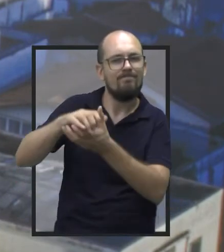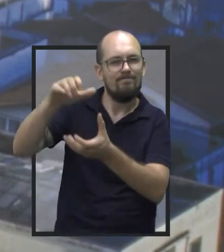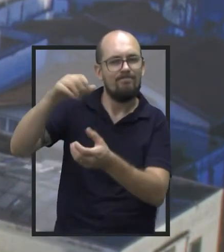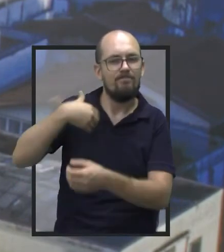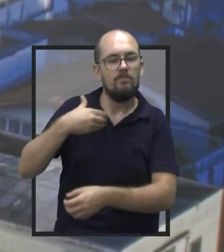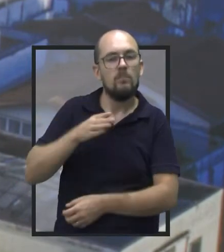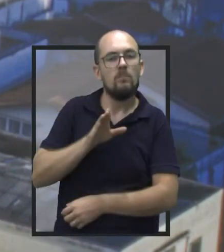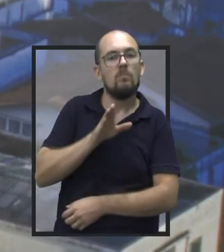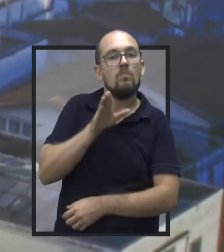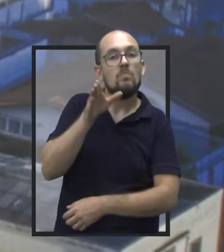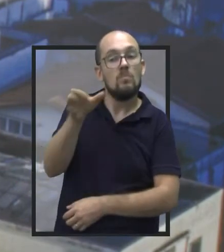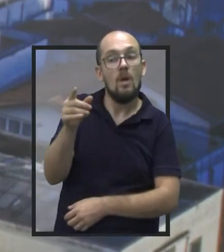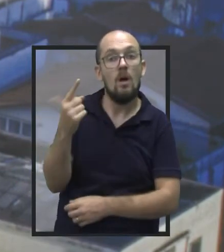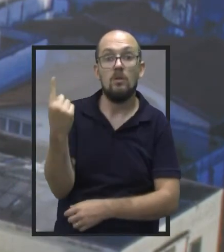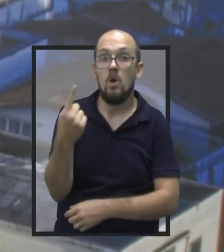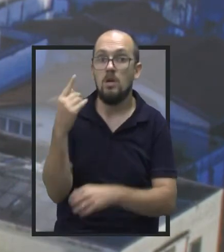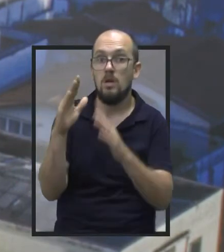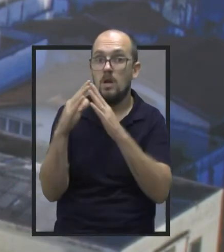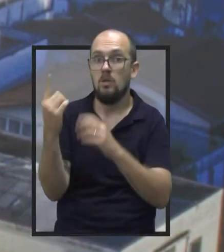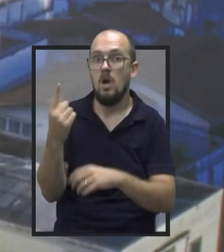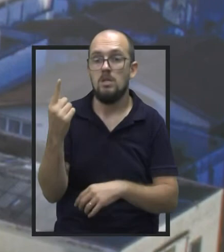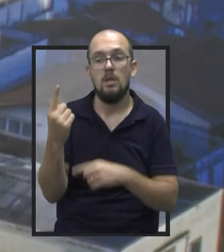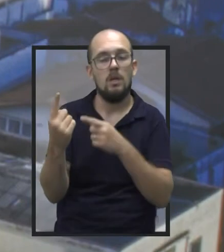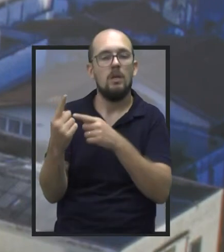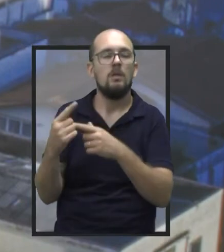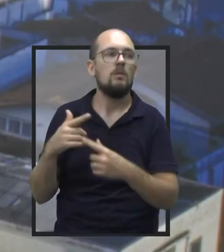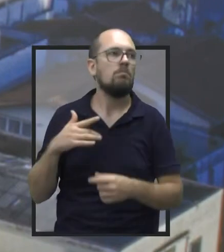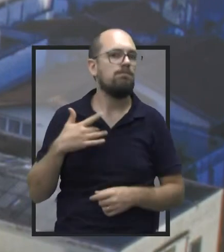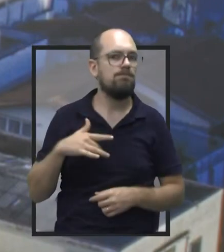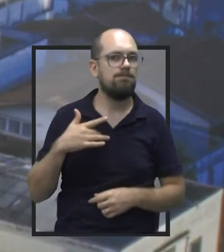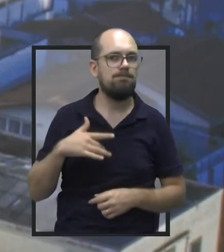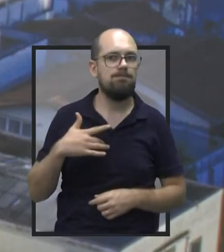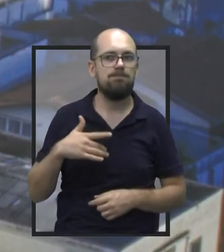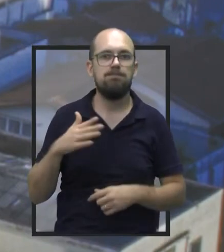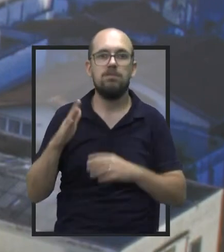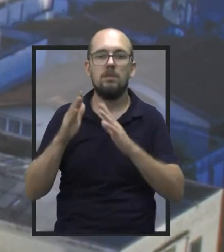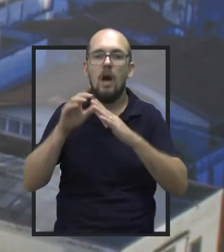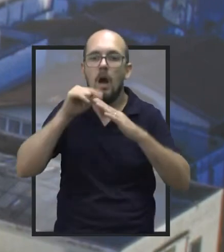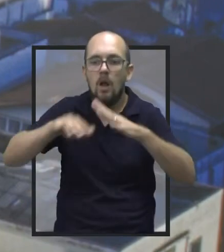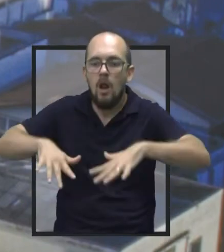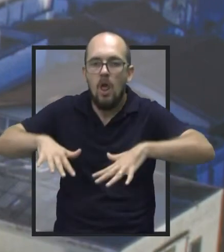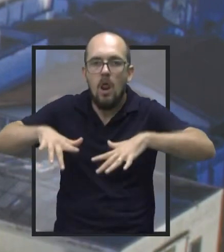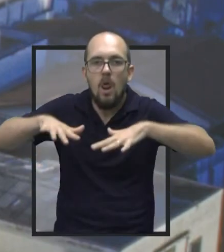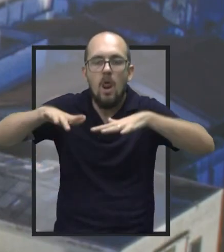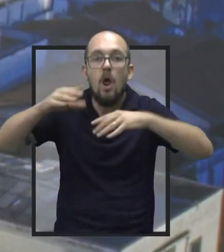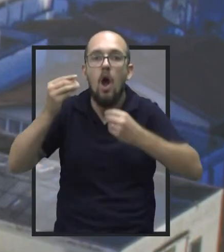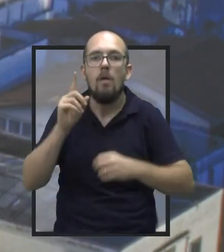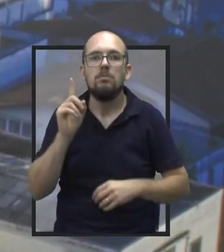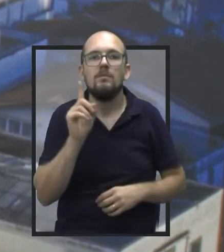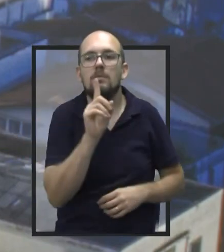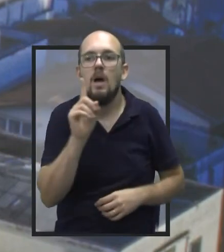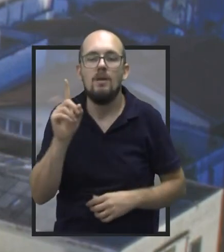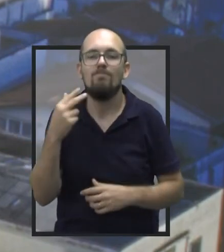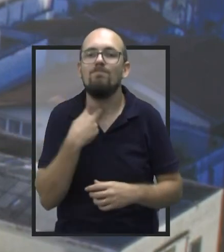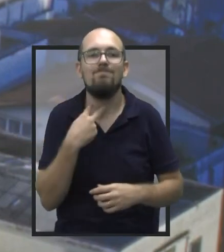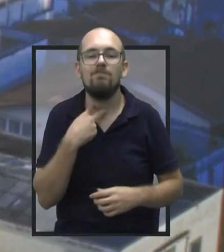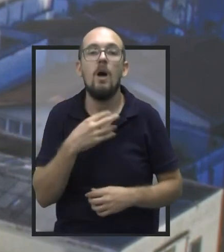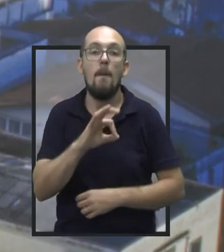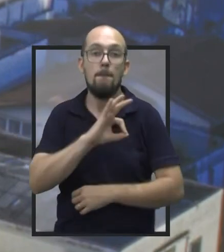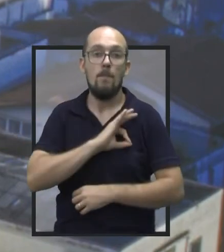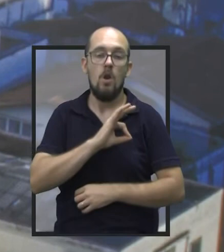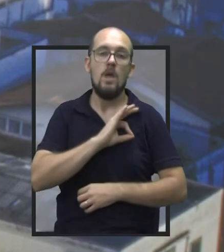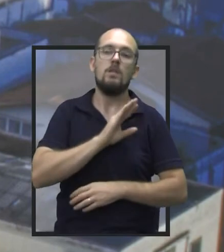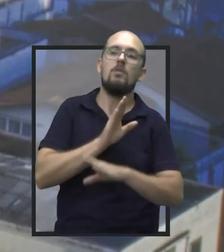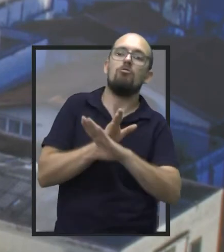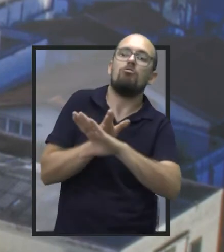Ela... ela mora sozinha e pra ela foi muito difícil. Ela conseguiu sair da casa ali, os policiais ajudaram ela a sair. Chegaram de